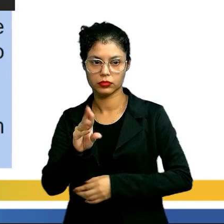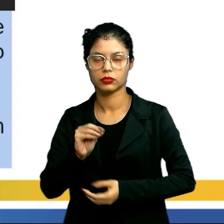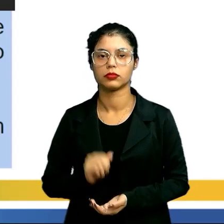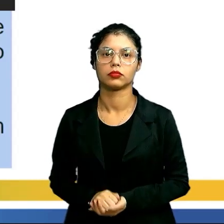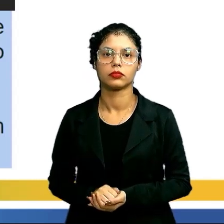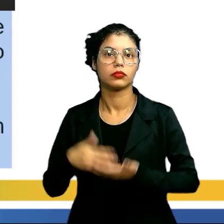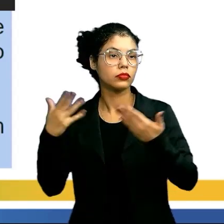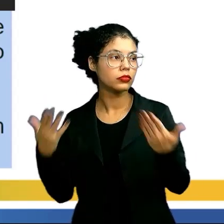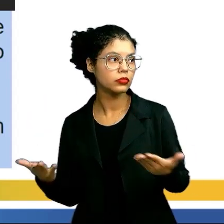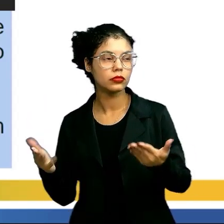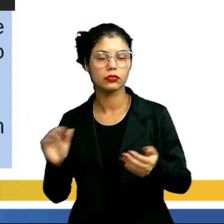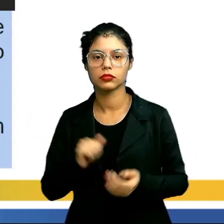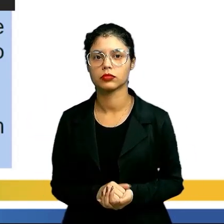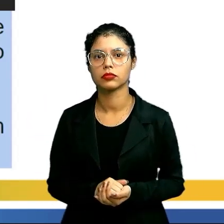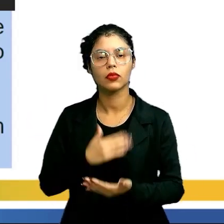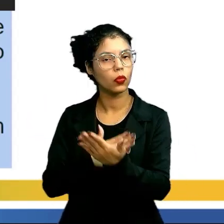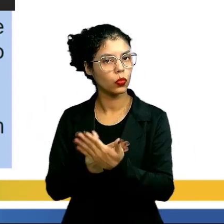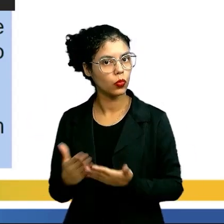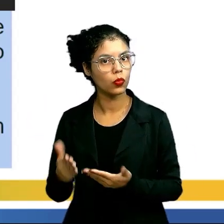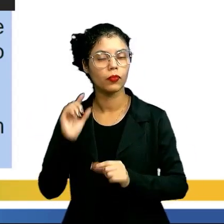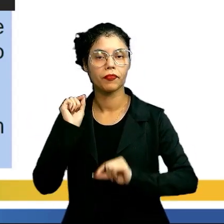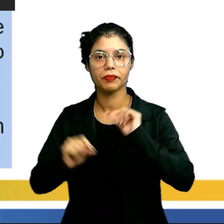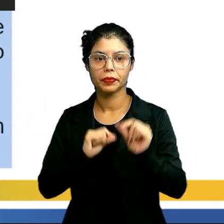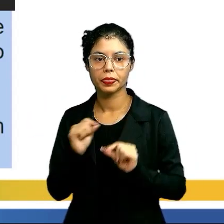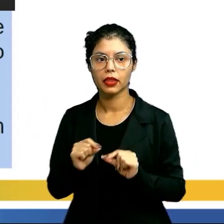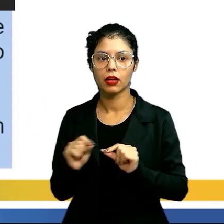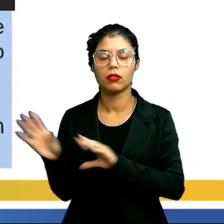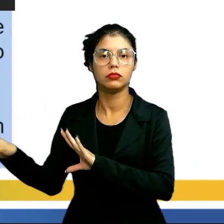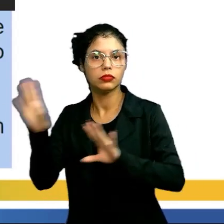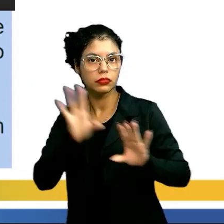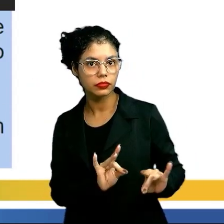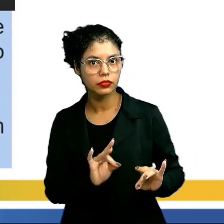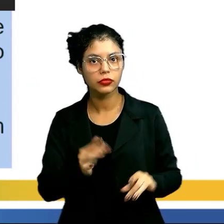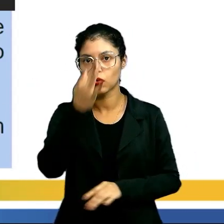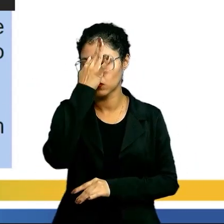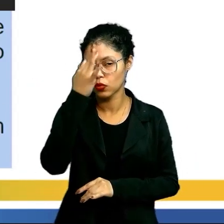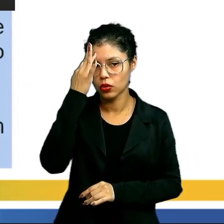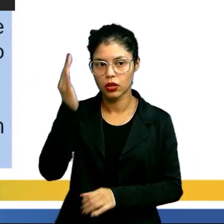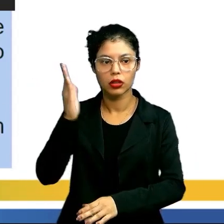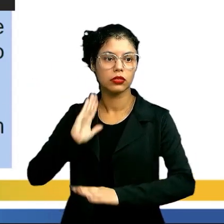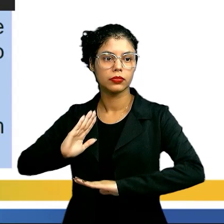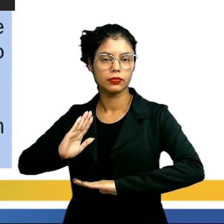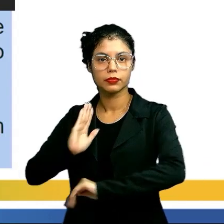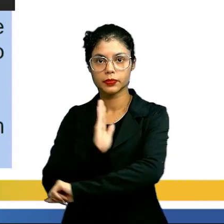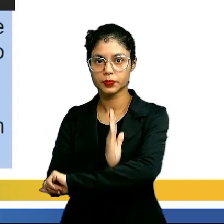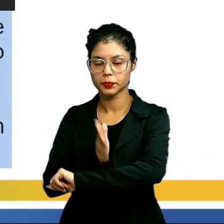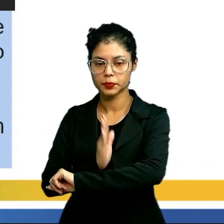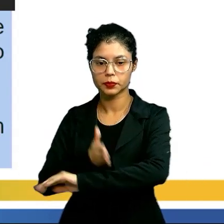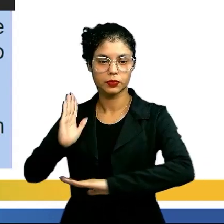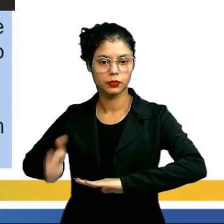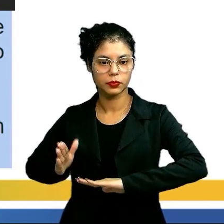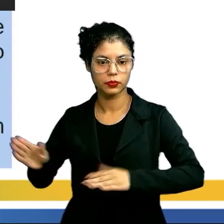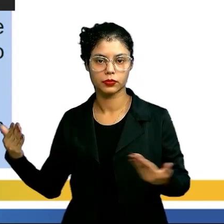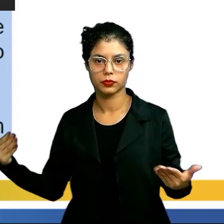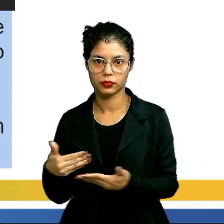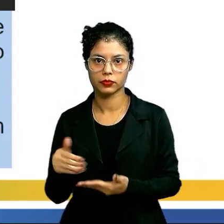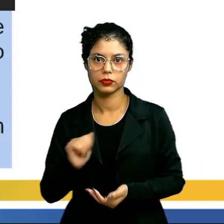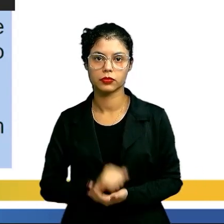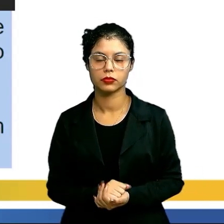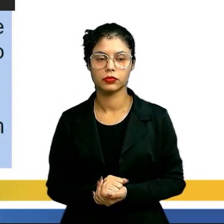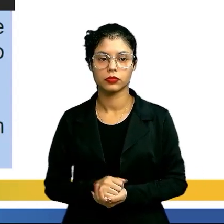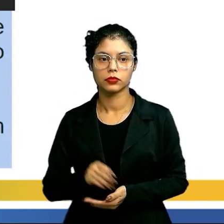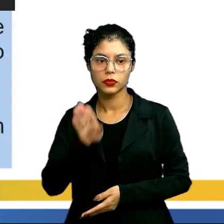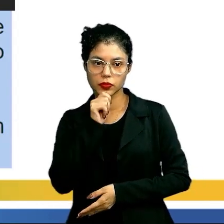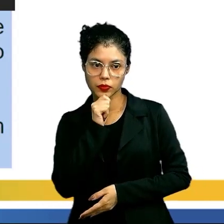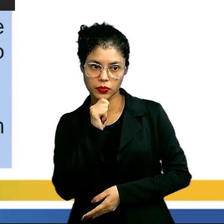Então, para começar, a gente traz aqui um filósofo da Idade Moderna. Ele vai dizer que o